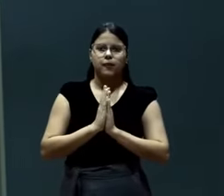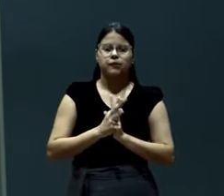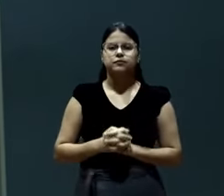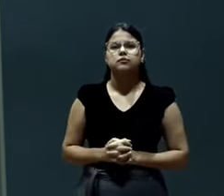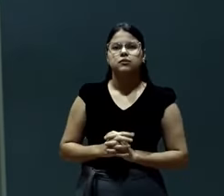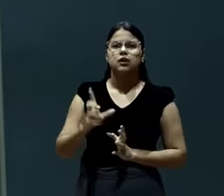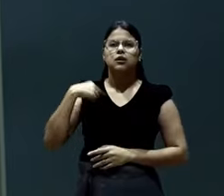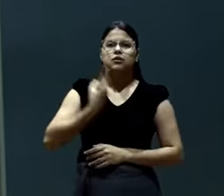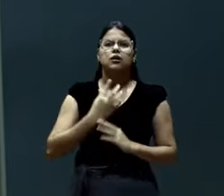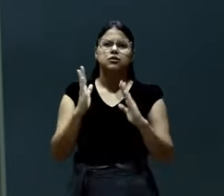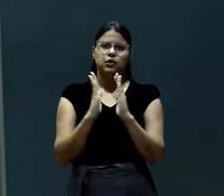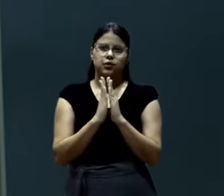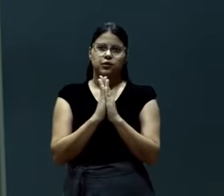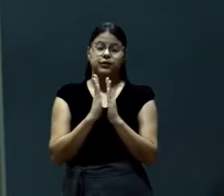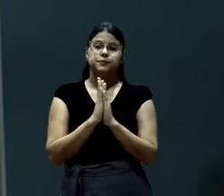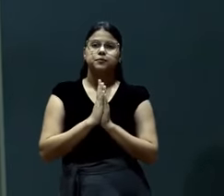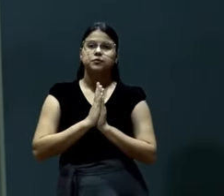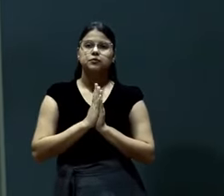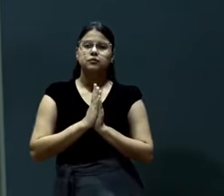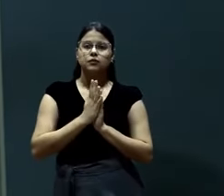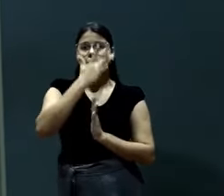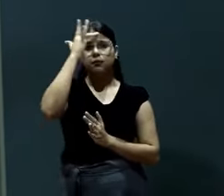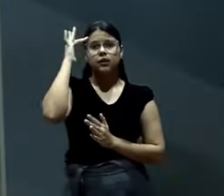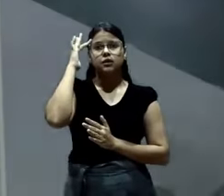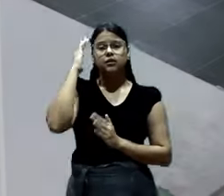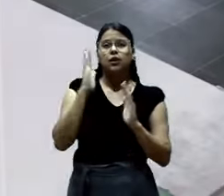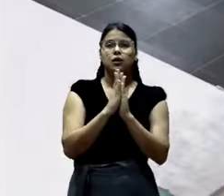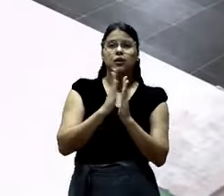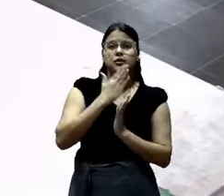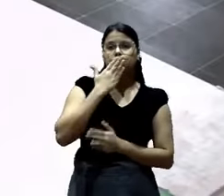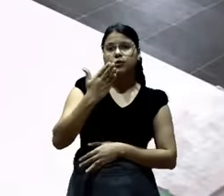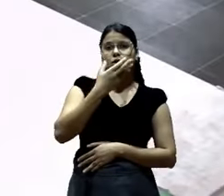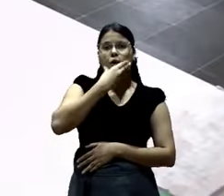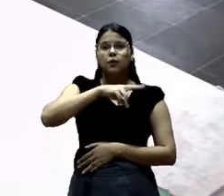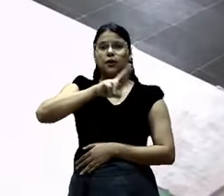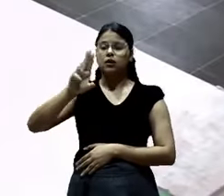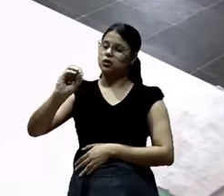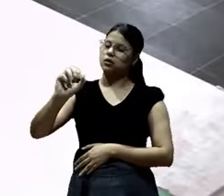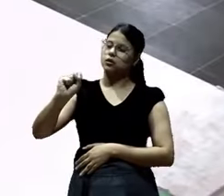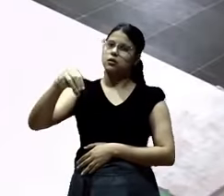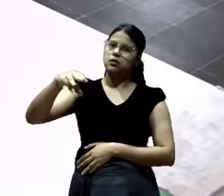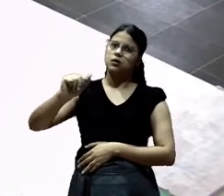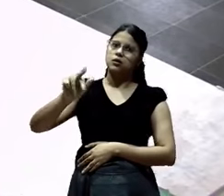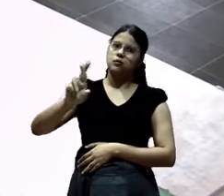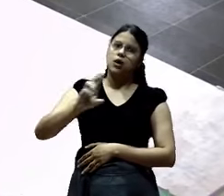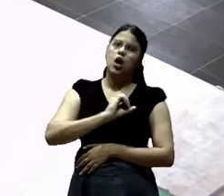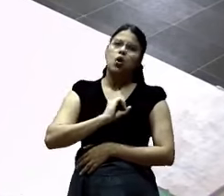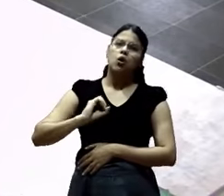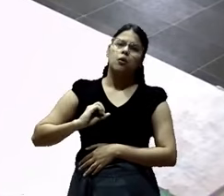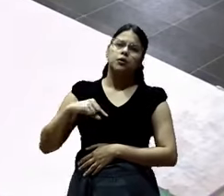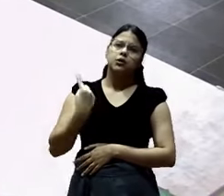Quero orar com você. Temos pedidos de oração. Irmão Osmar. Um obreiro nosso lá.